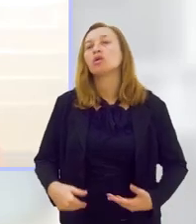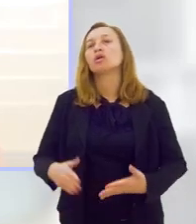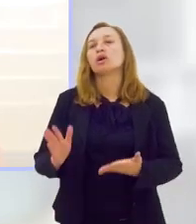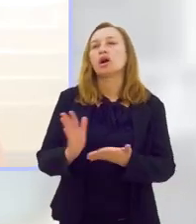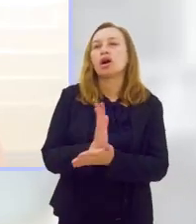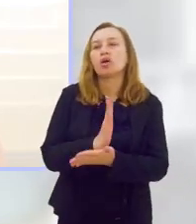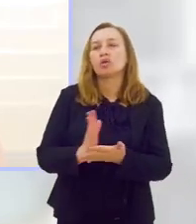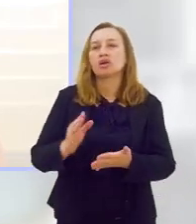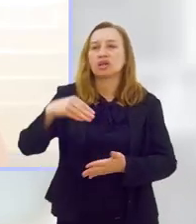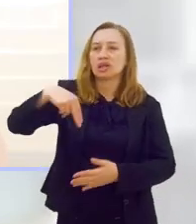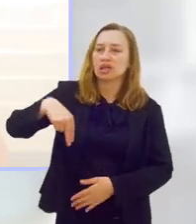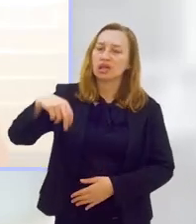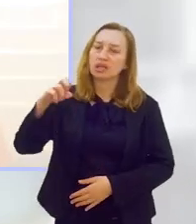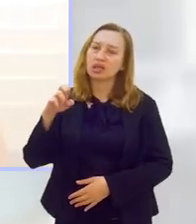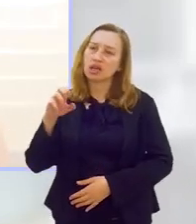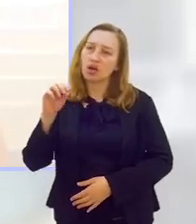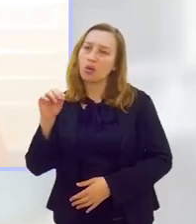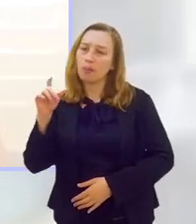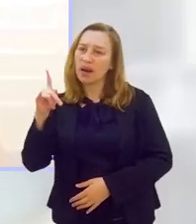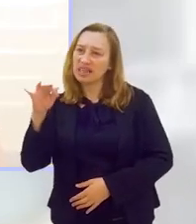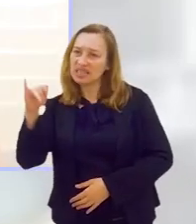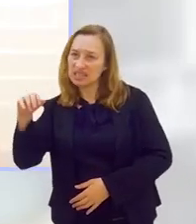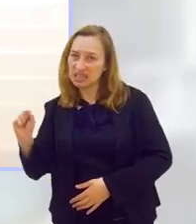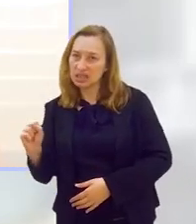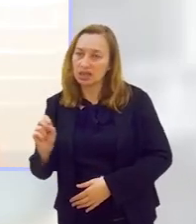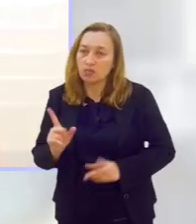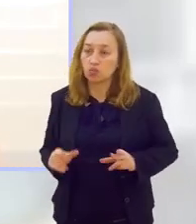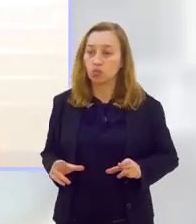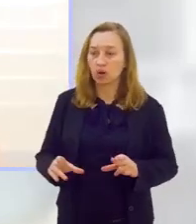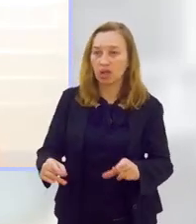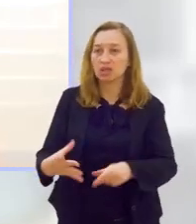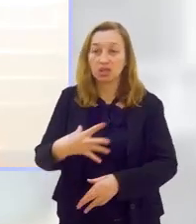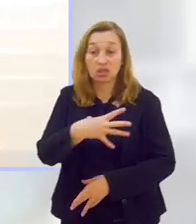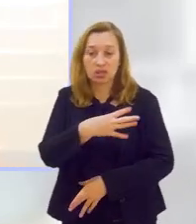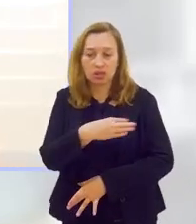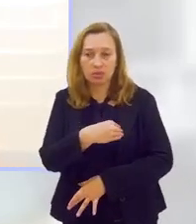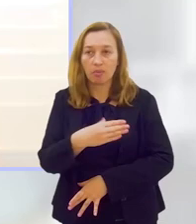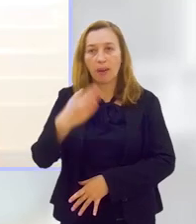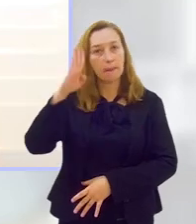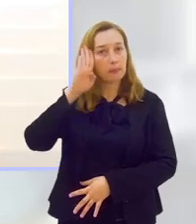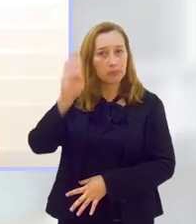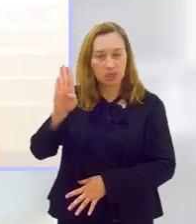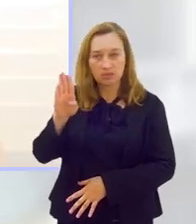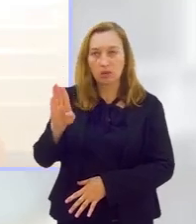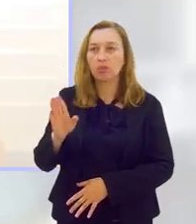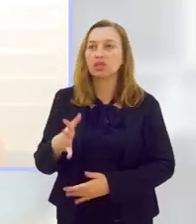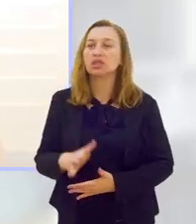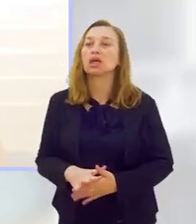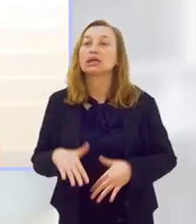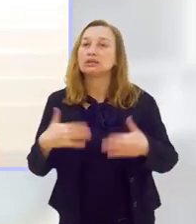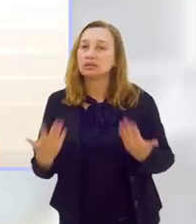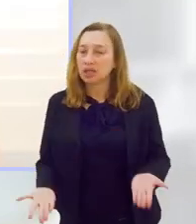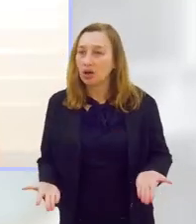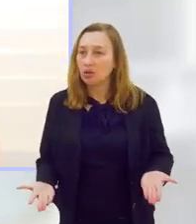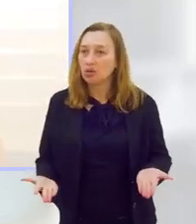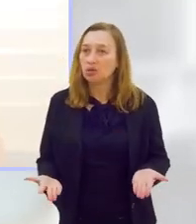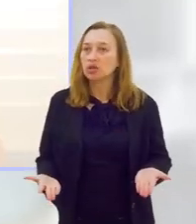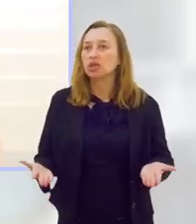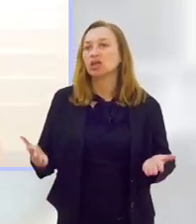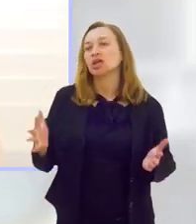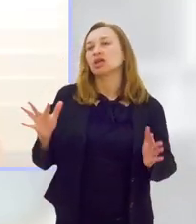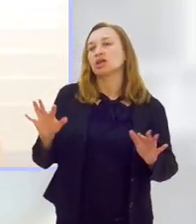de mama, né. Então, além de fatores genéticos hereditários,